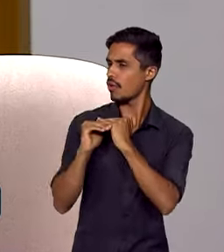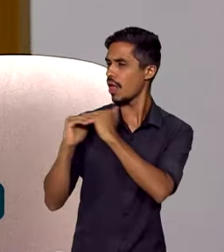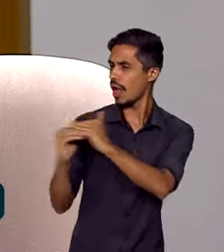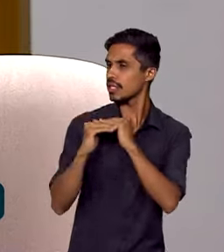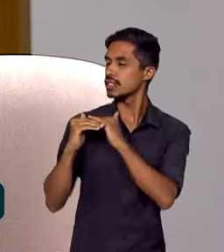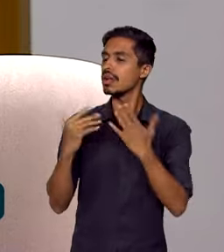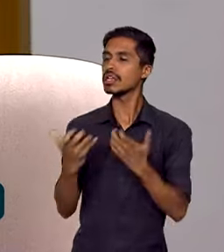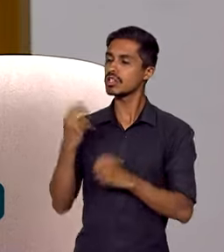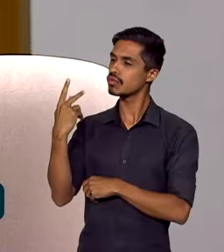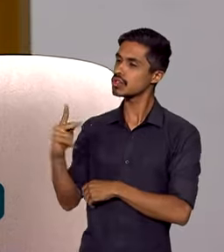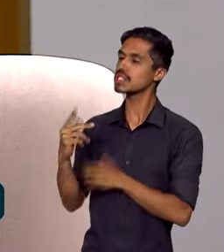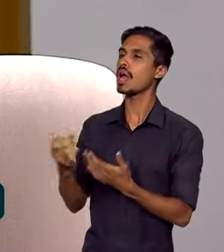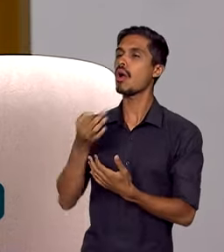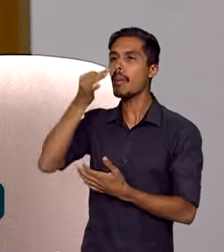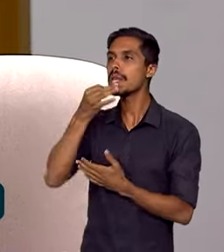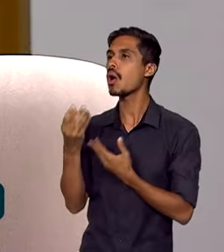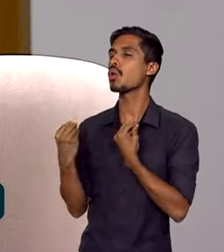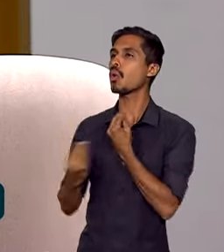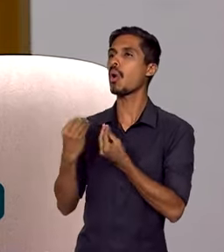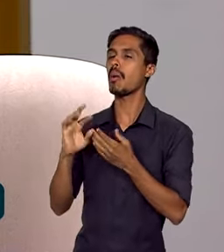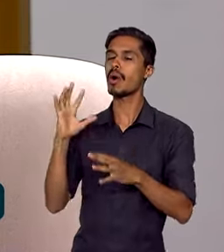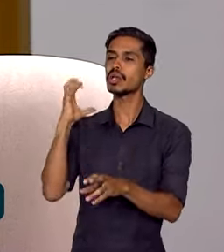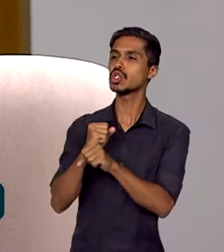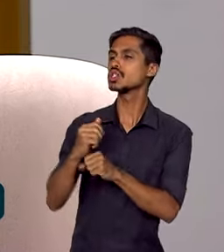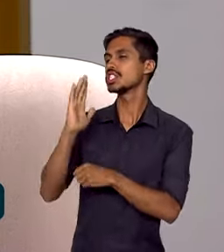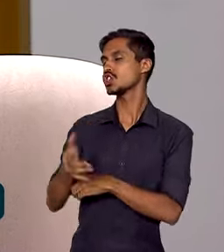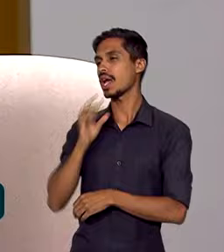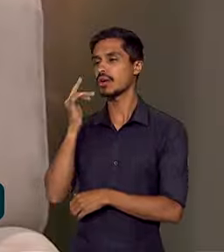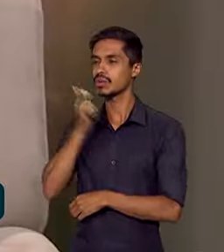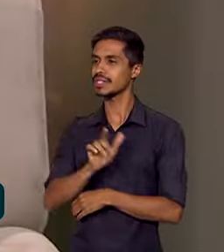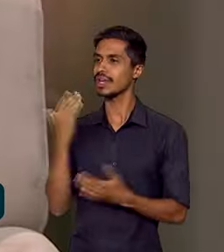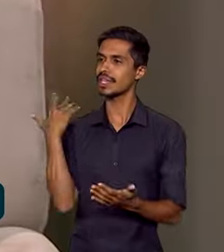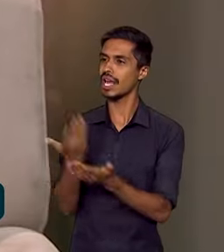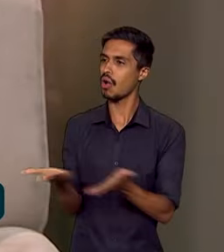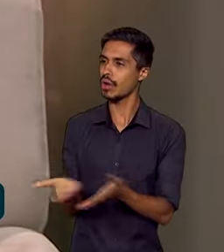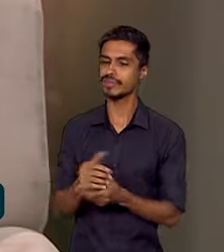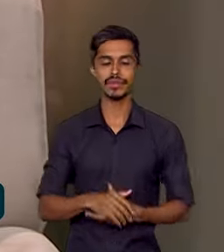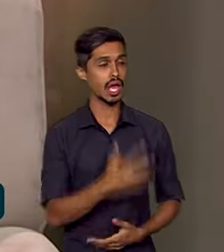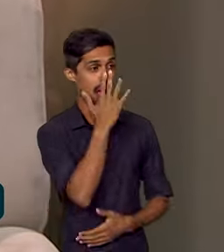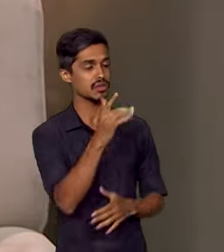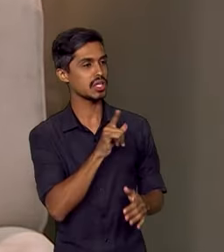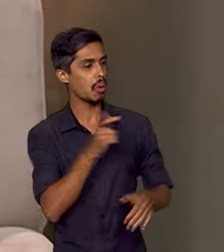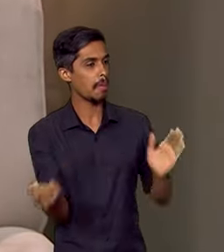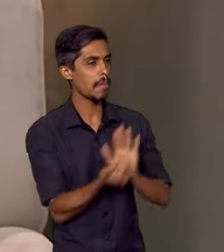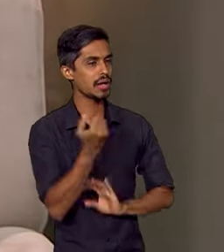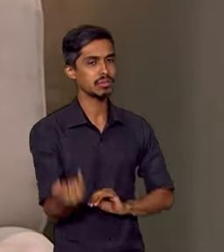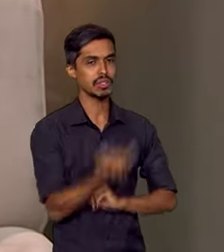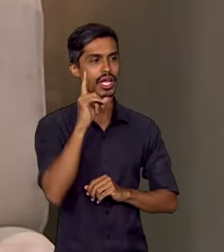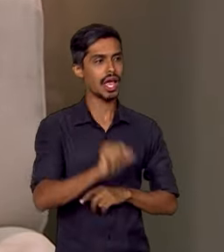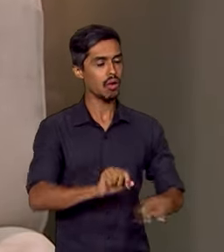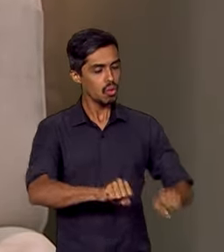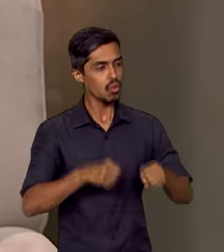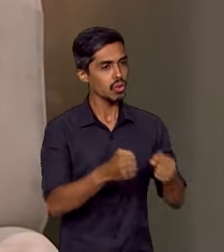você fizesse um balanço do que já foi conseguido de resultado até aqui. Olha, eu acho que a gente tem um marco importante, que foram as atividades